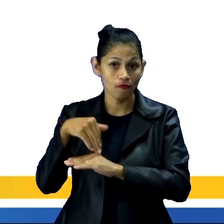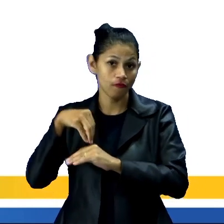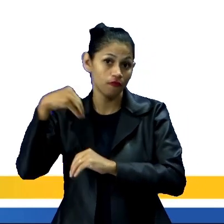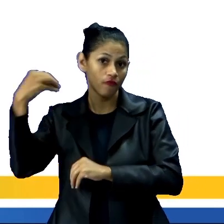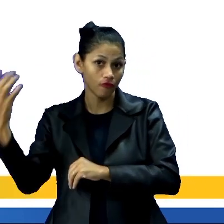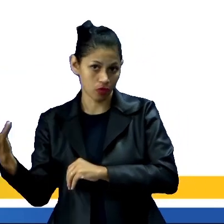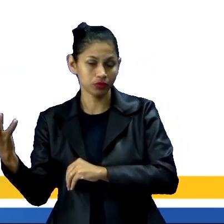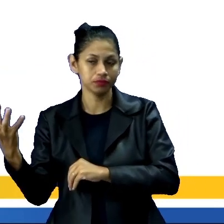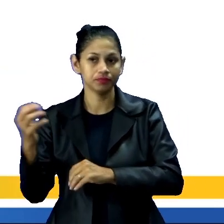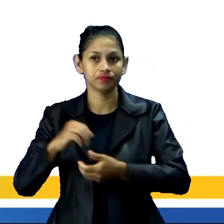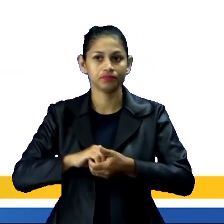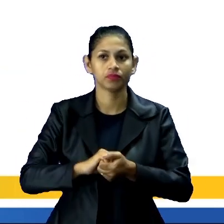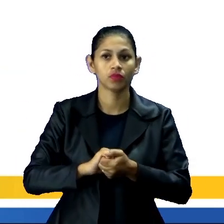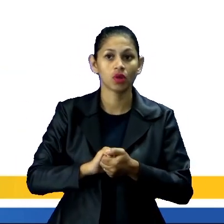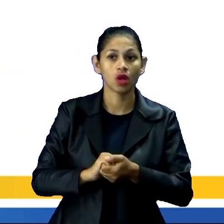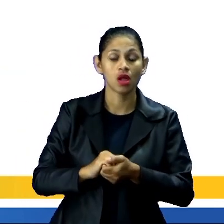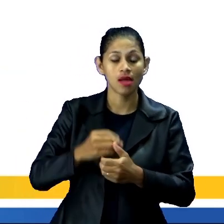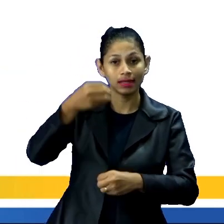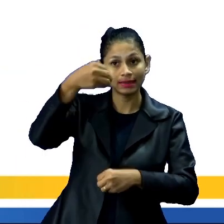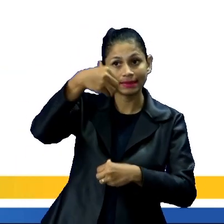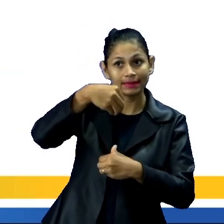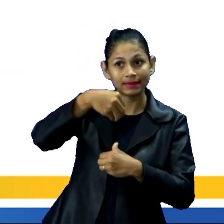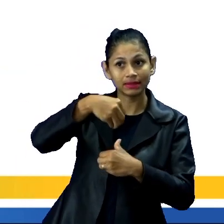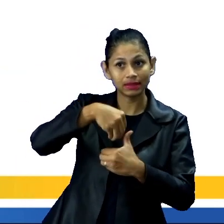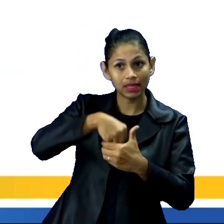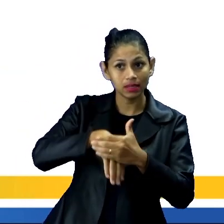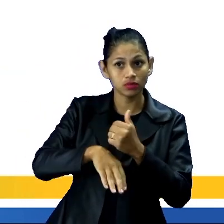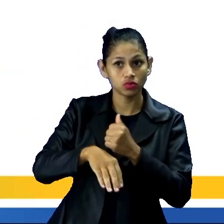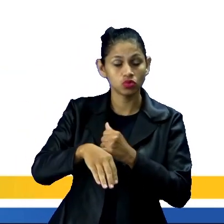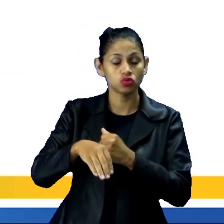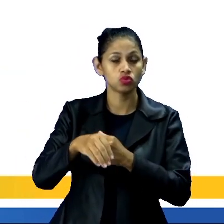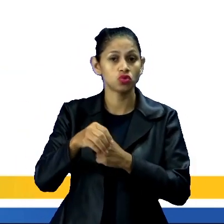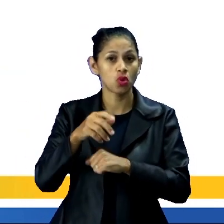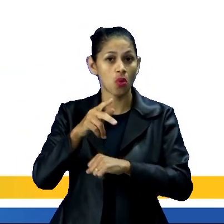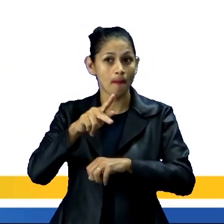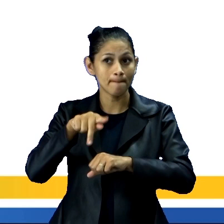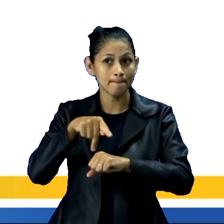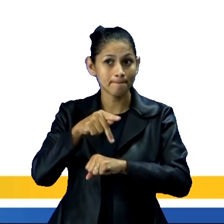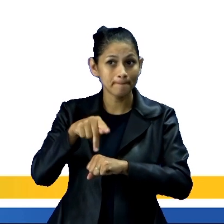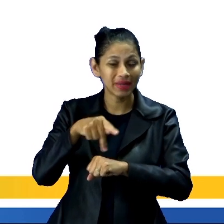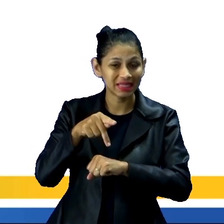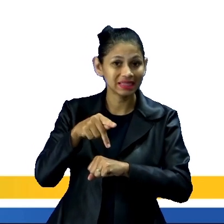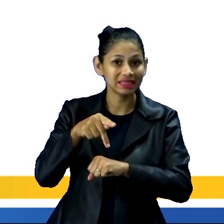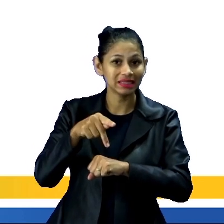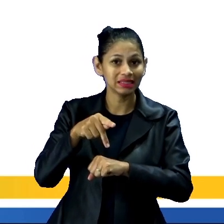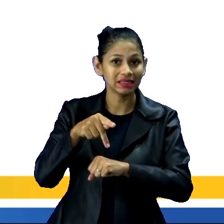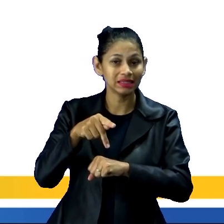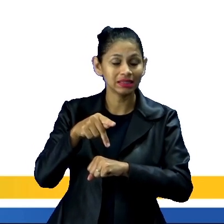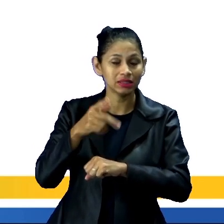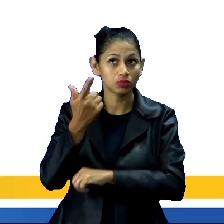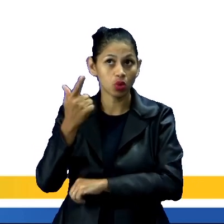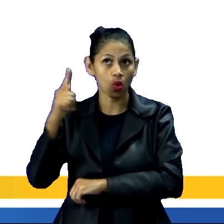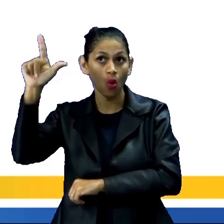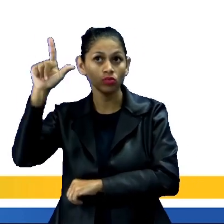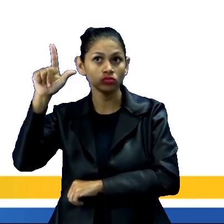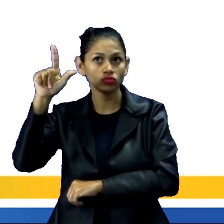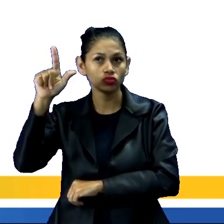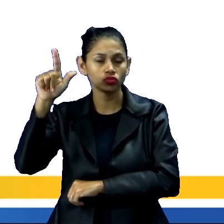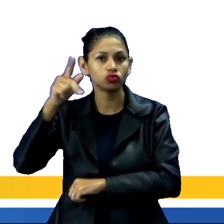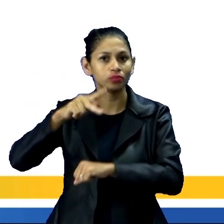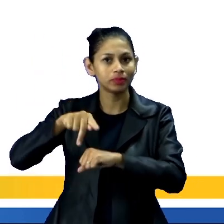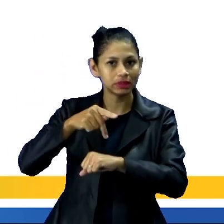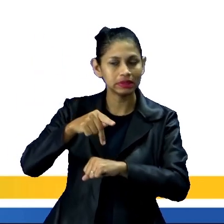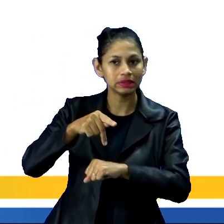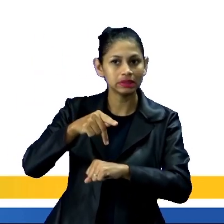país para outro, trata-se de uma migração externa. Mas quando as pessoas migram de um lugar para outro, dentro de um